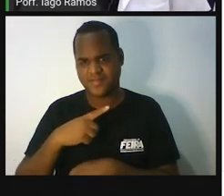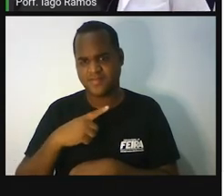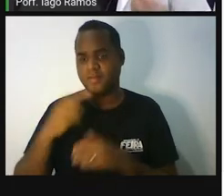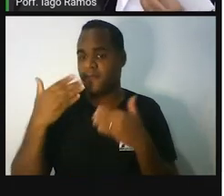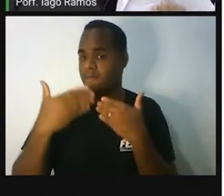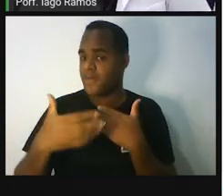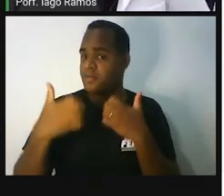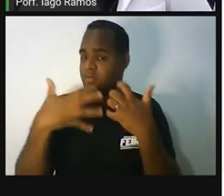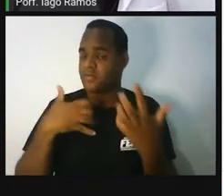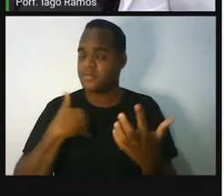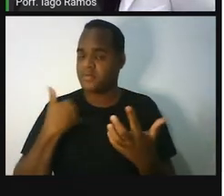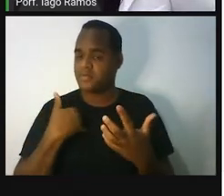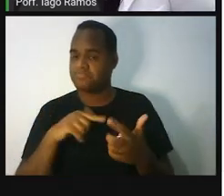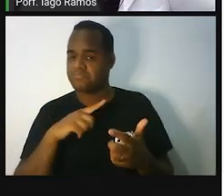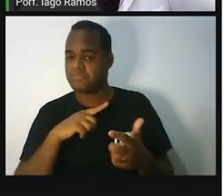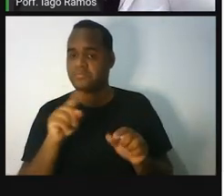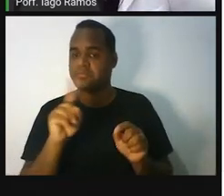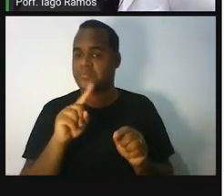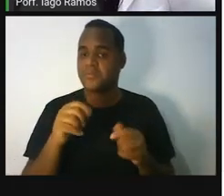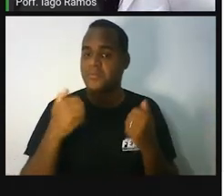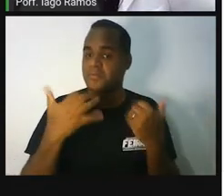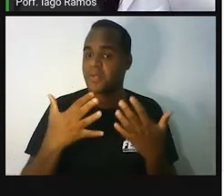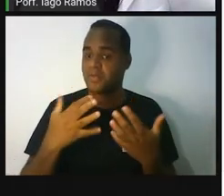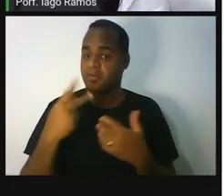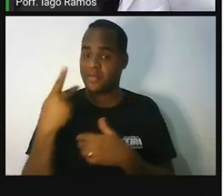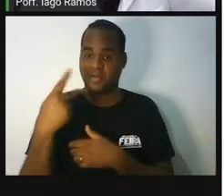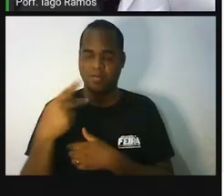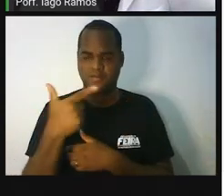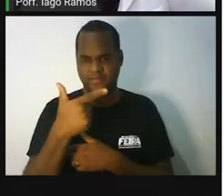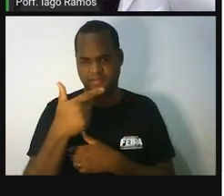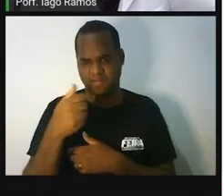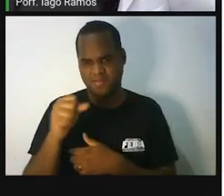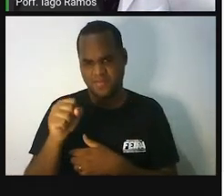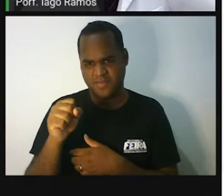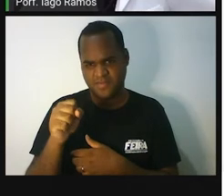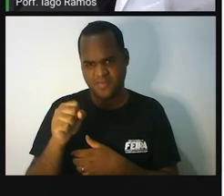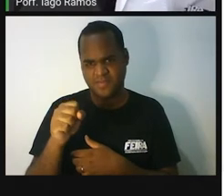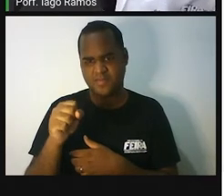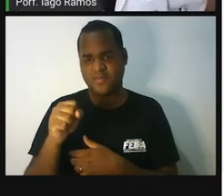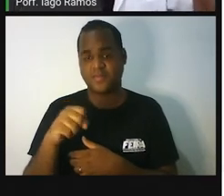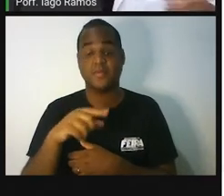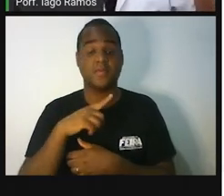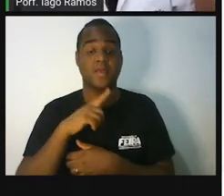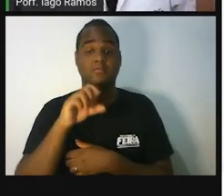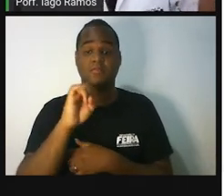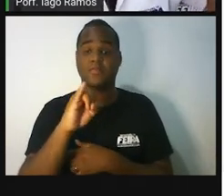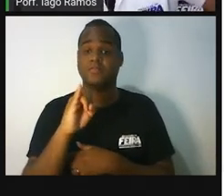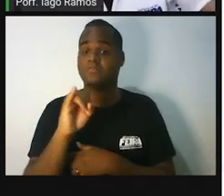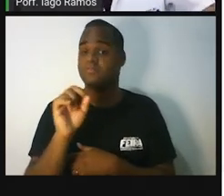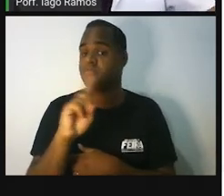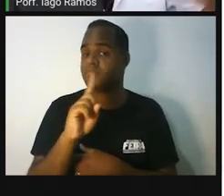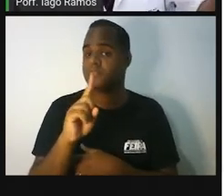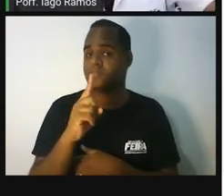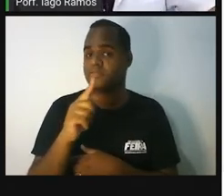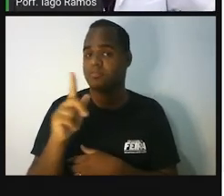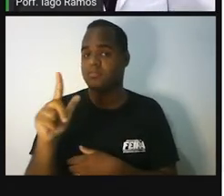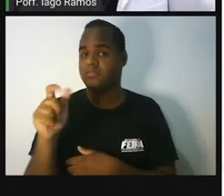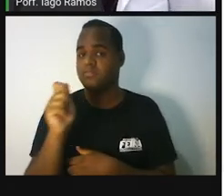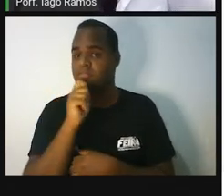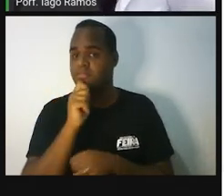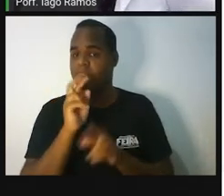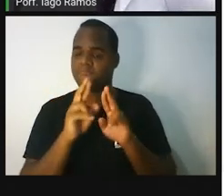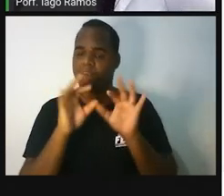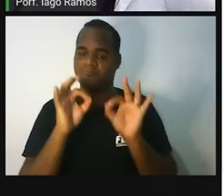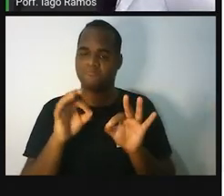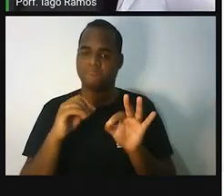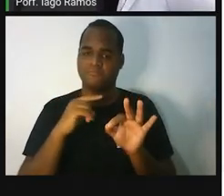aniversário? Se ela já fez, ela já tem 28 anos nesse caso. Se ela disser que ainda vai fazer, você vai responder